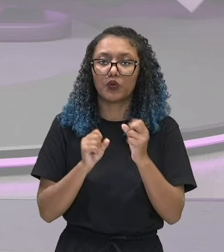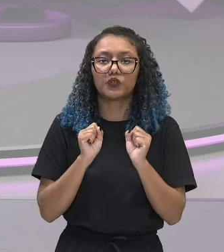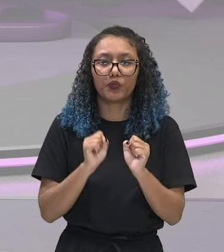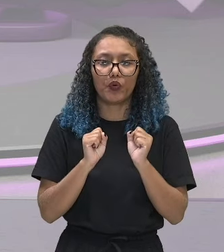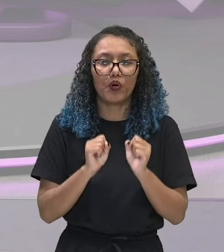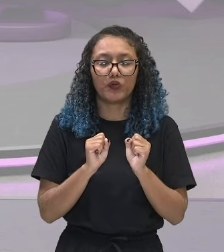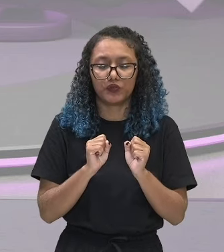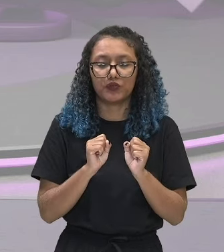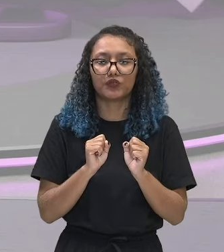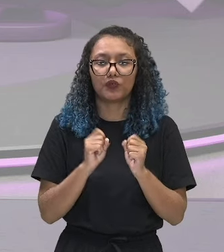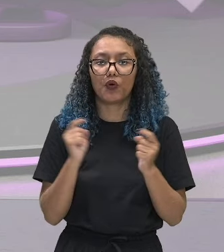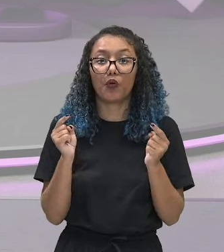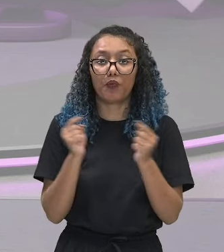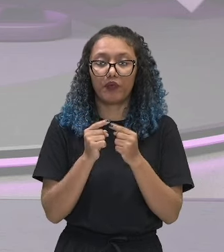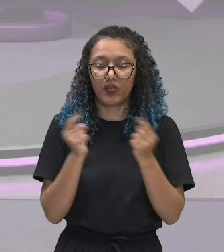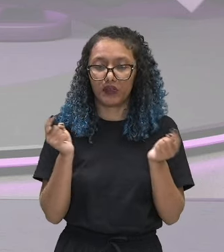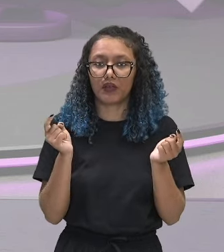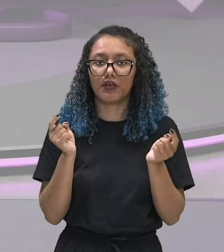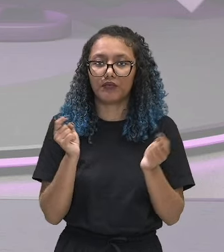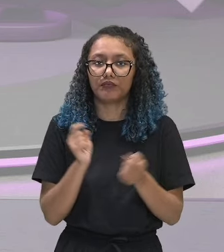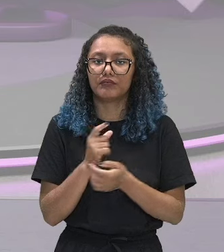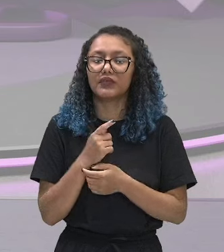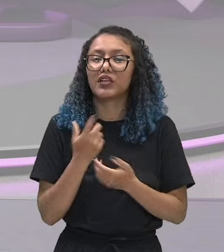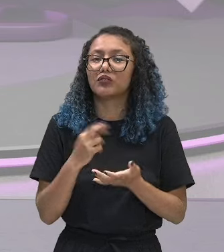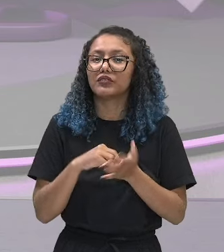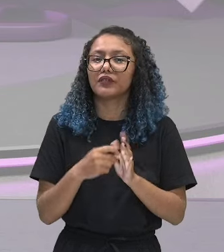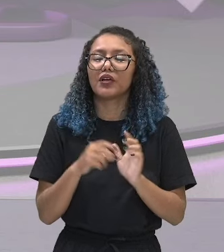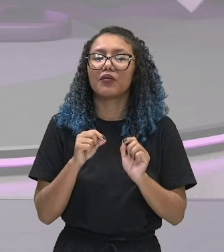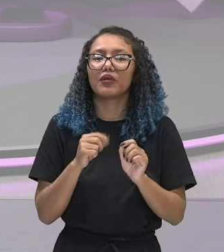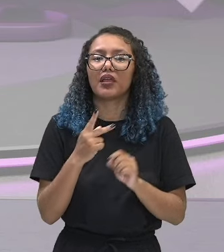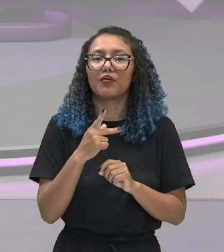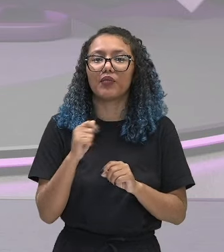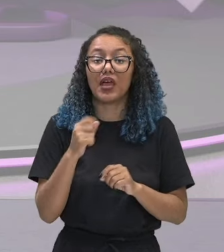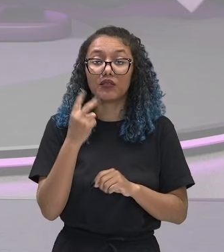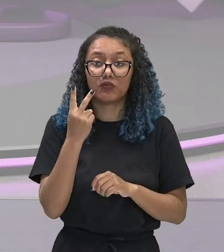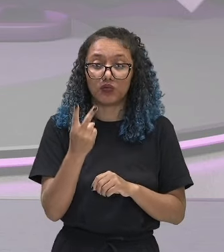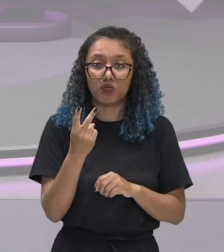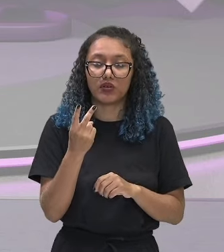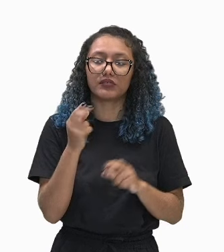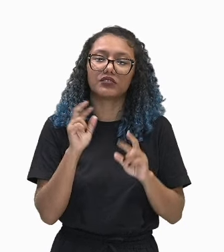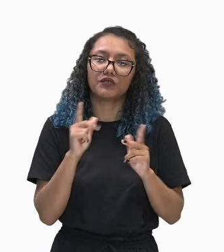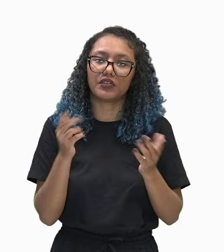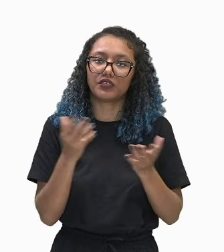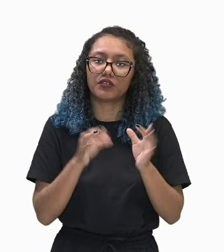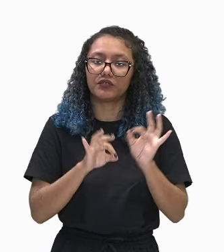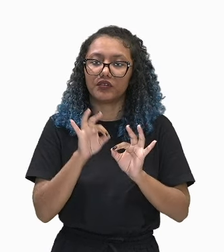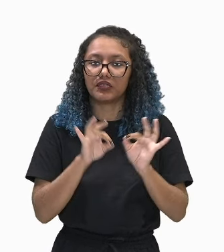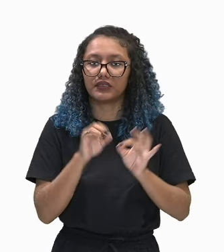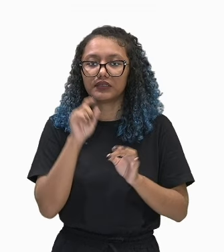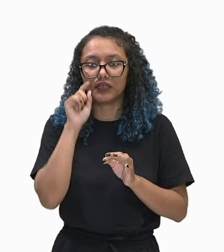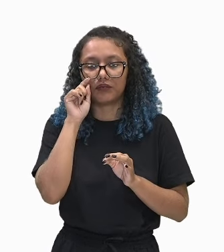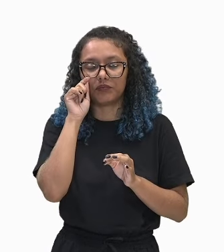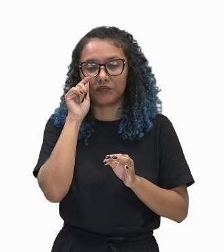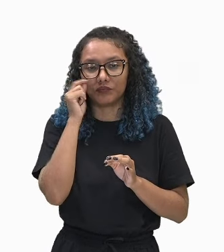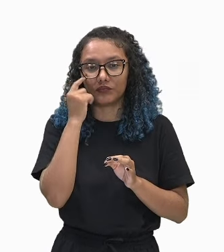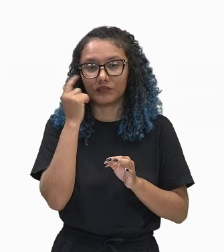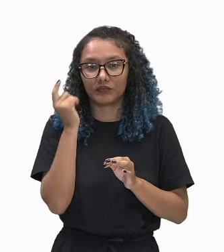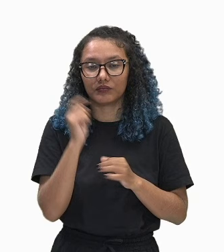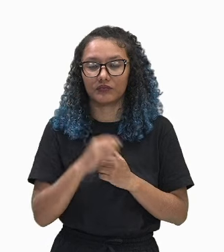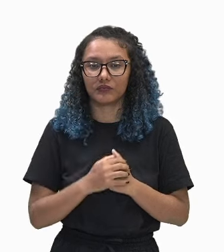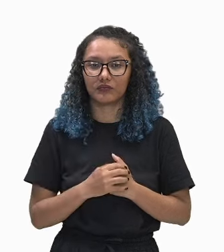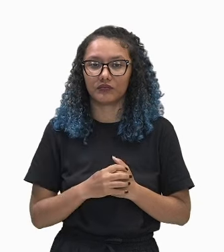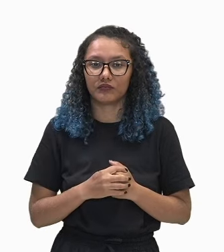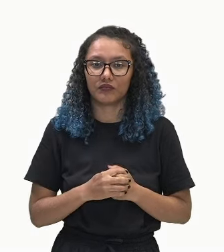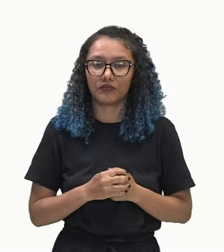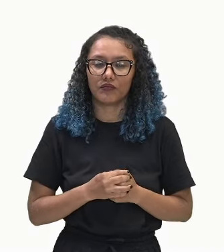soluções, ou seja, nós vamos ter duas PAs diferentes. Vamos montar elas agora. Então a gente